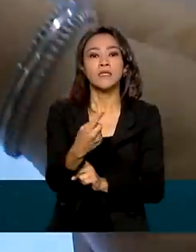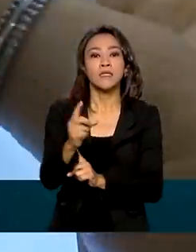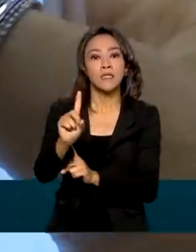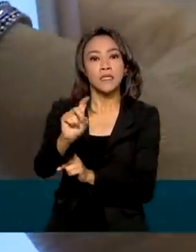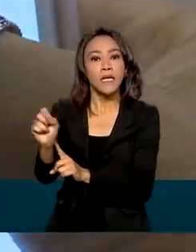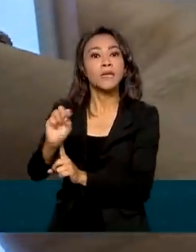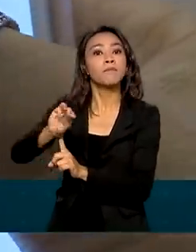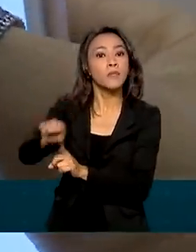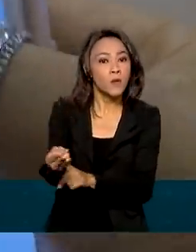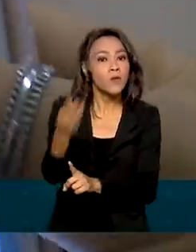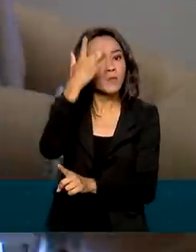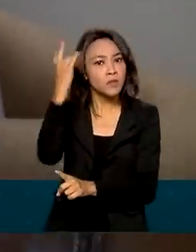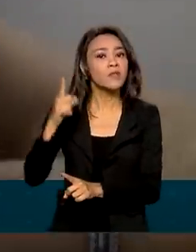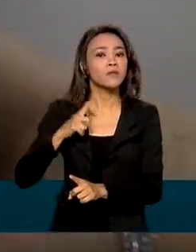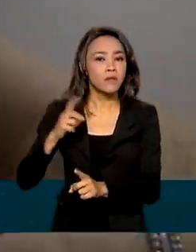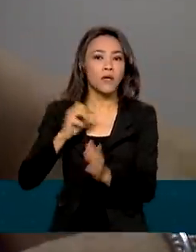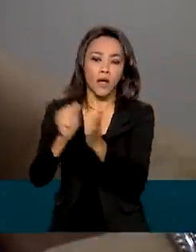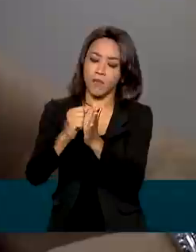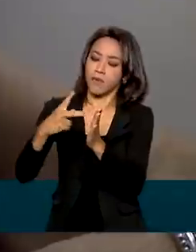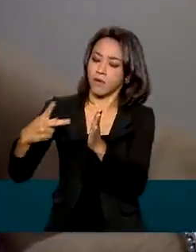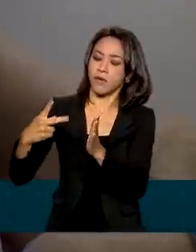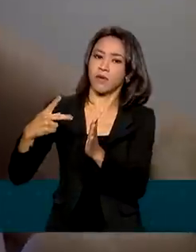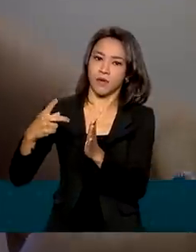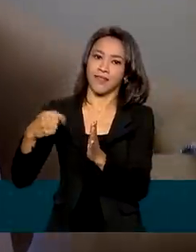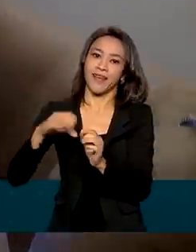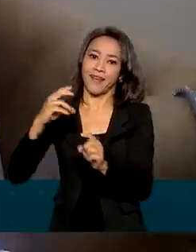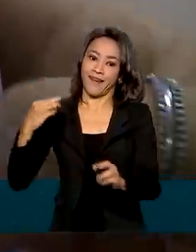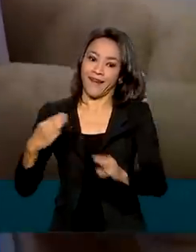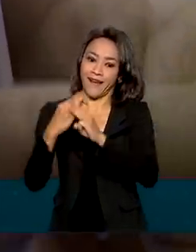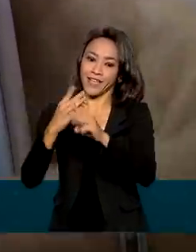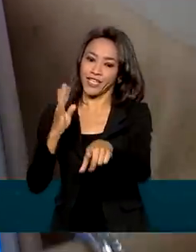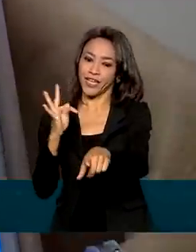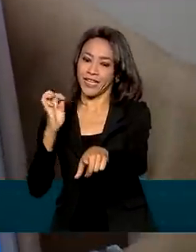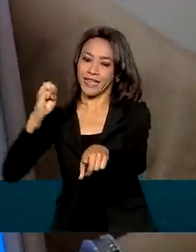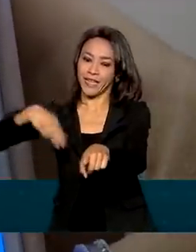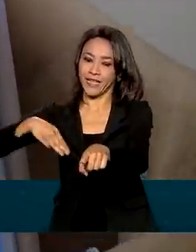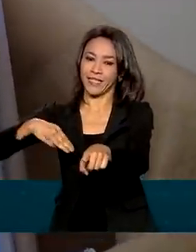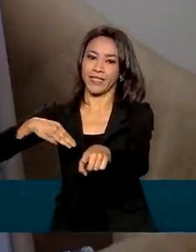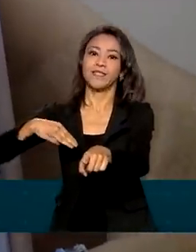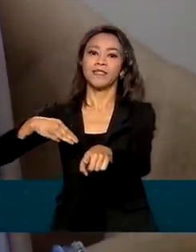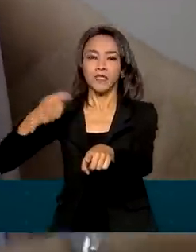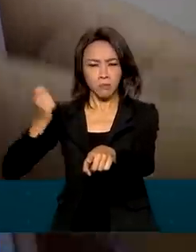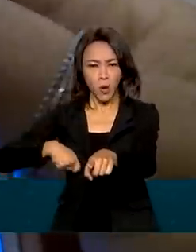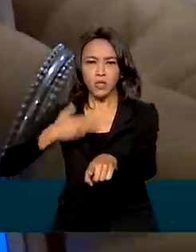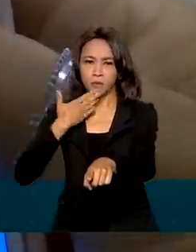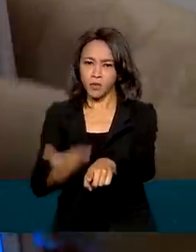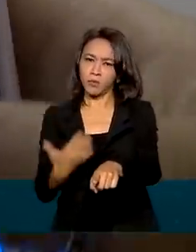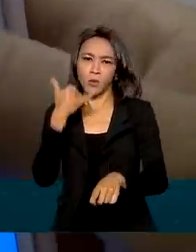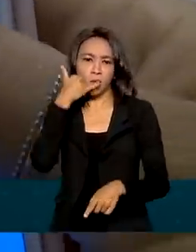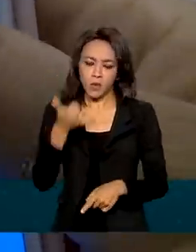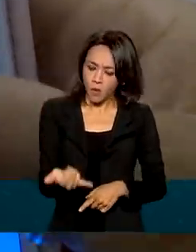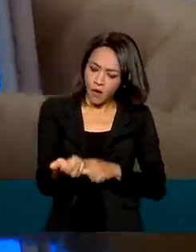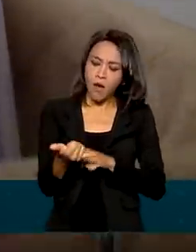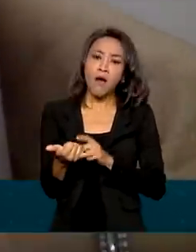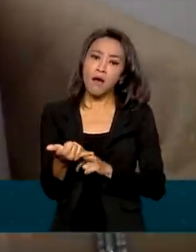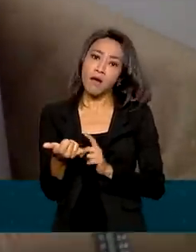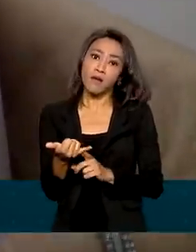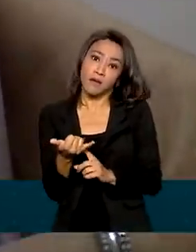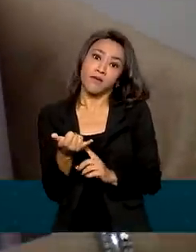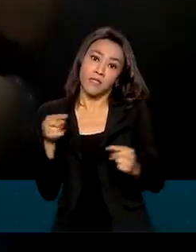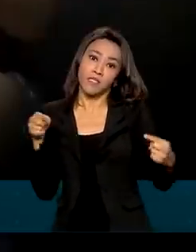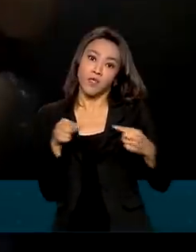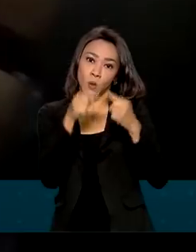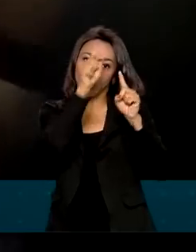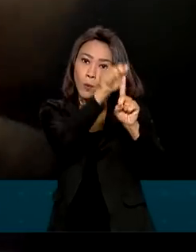contas digitais no Caixa Tem e podem ser solicitadas pelo celular de acordo com o mês de